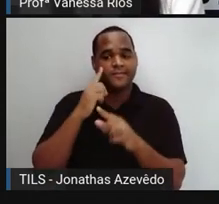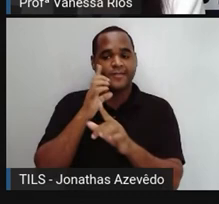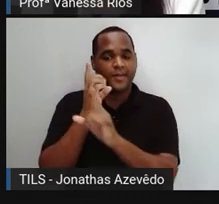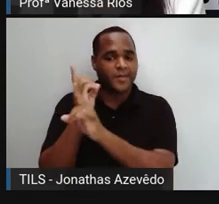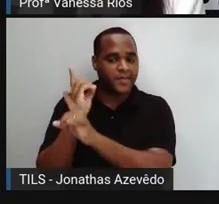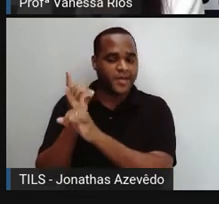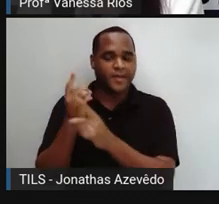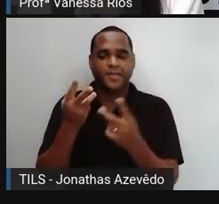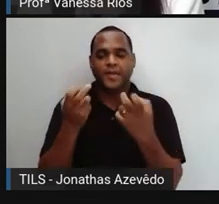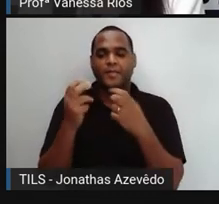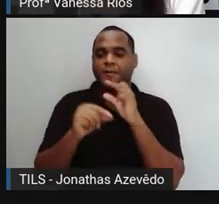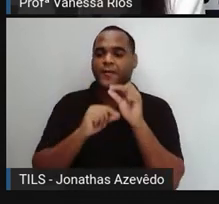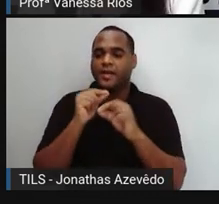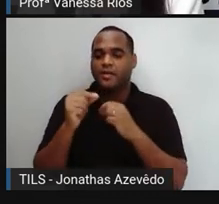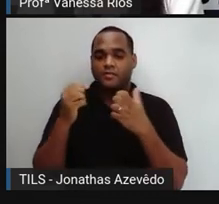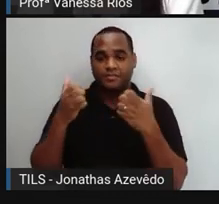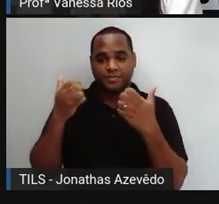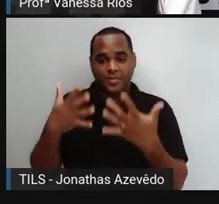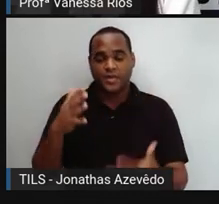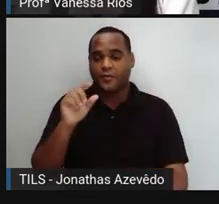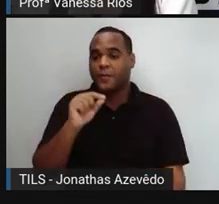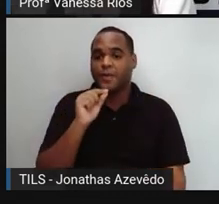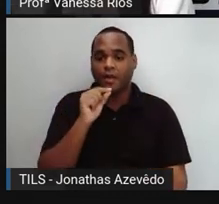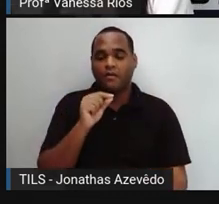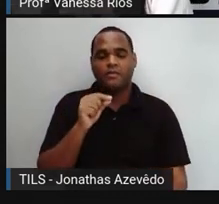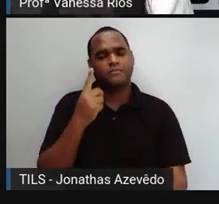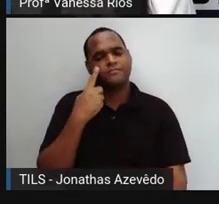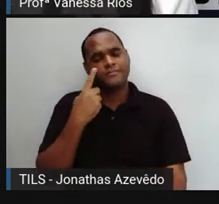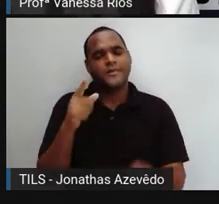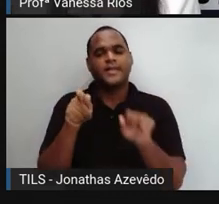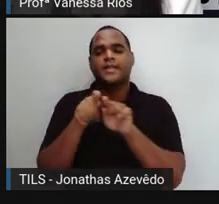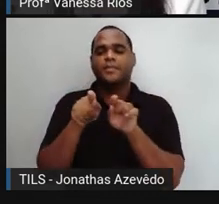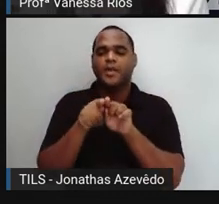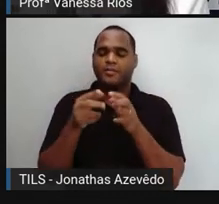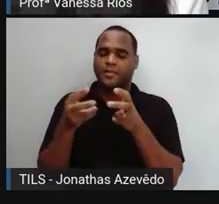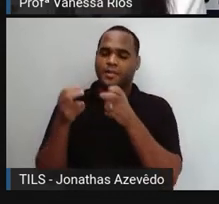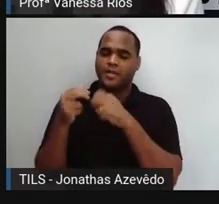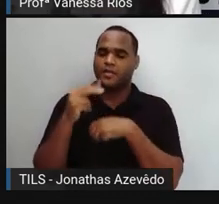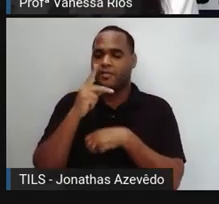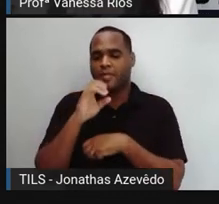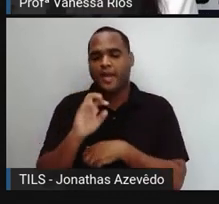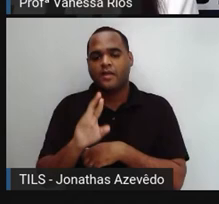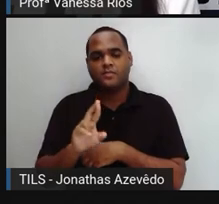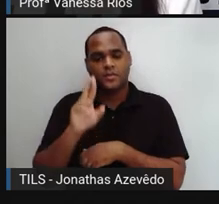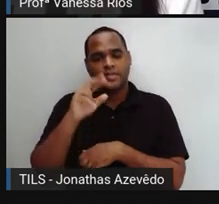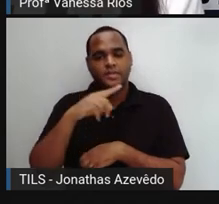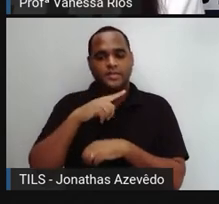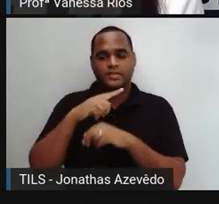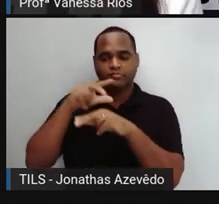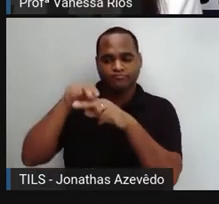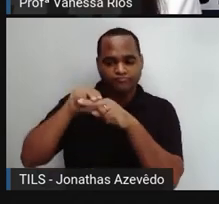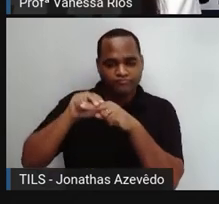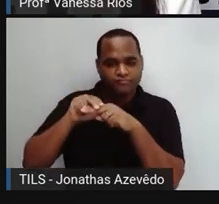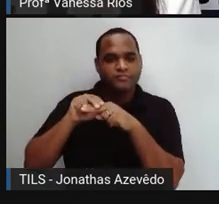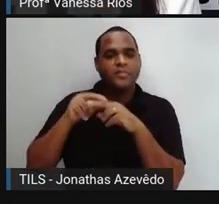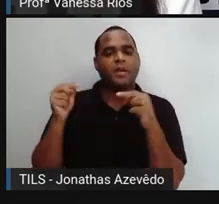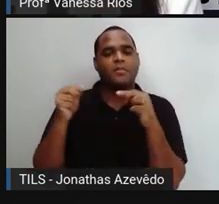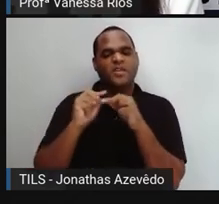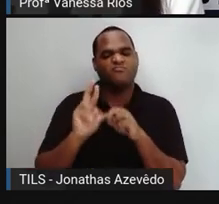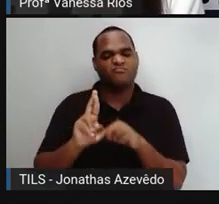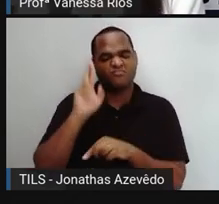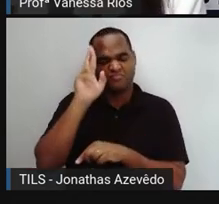o que é que está por trás, mas a gente percebe aí que o pai está sentado numa cadeira, né? Mostrando a sua